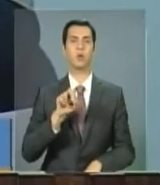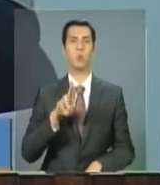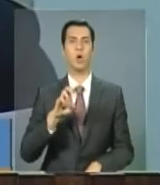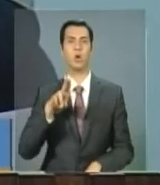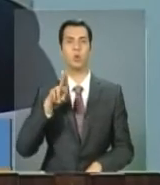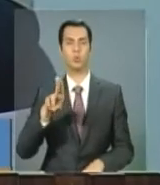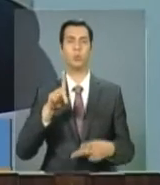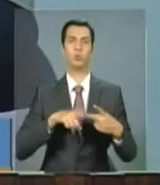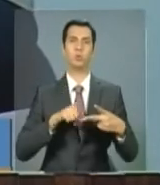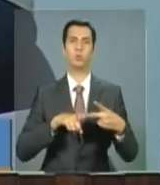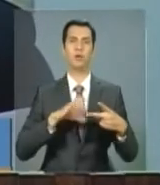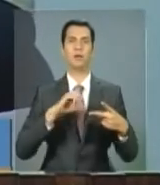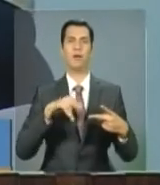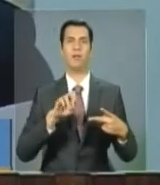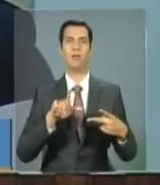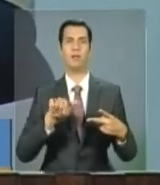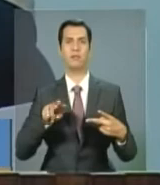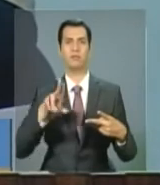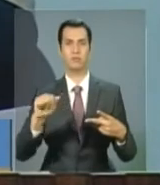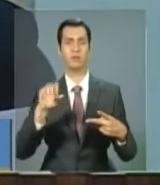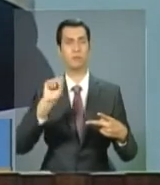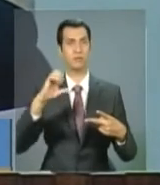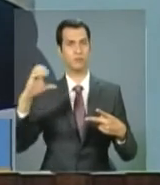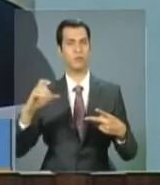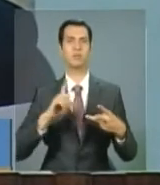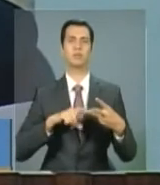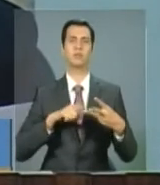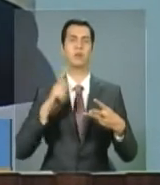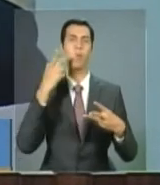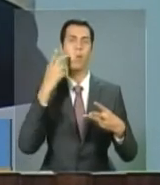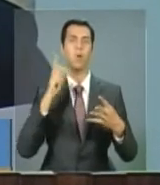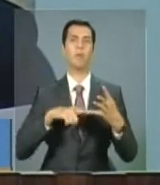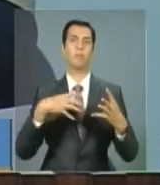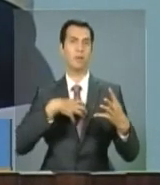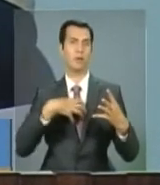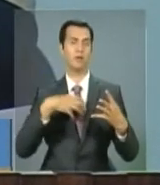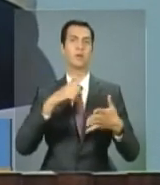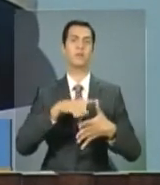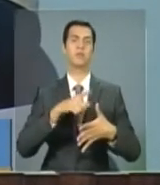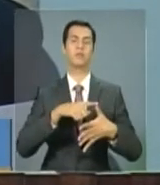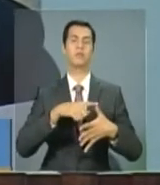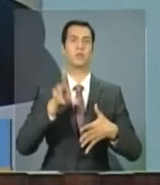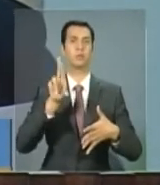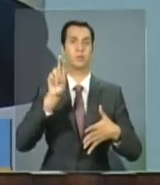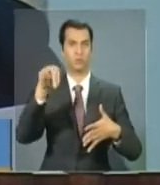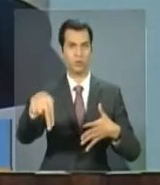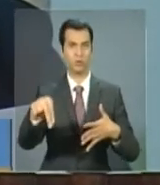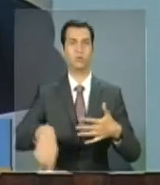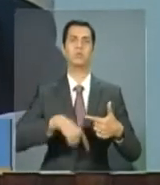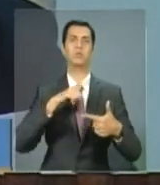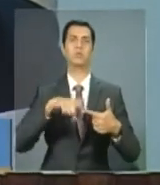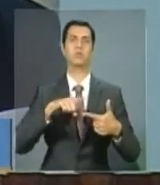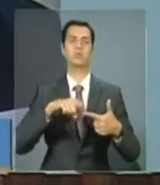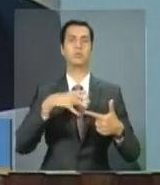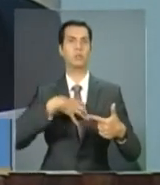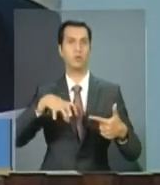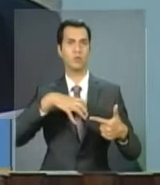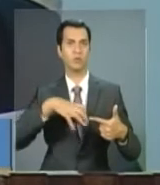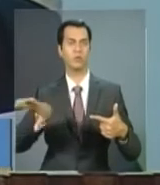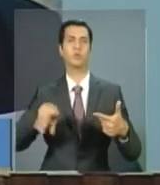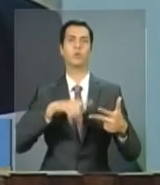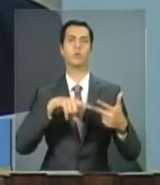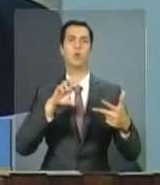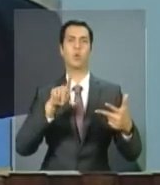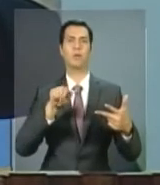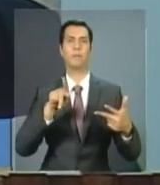Pernambuco, município de Canelinha, Santa Catarina, estados do Ceará, Bahia e Rio Grande do Norte, município de Salvador, Bahia, município